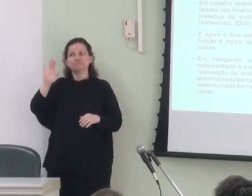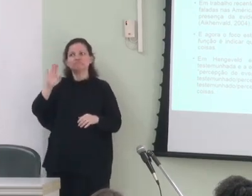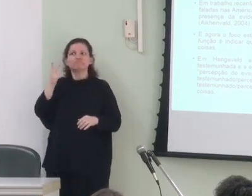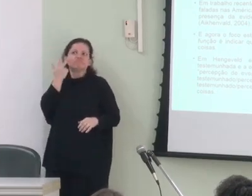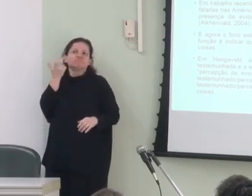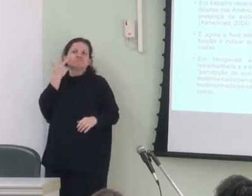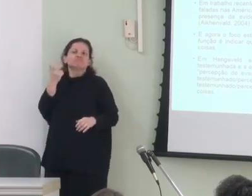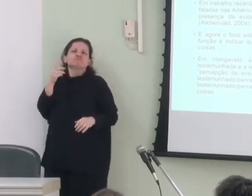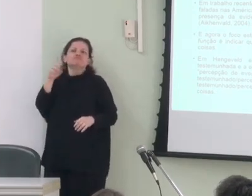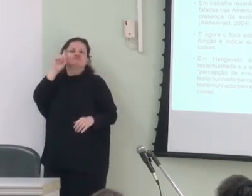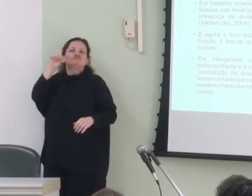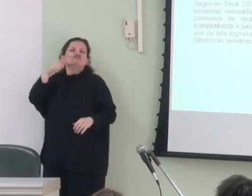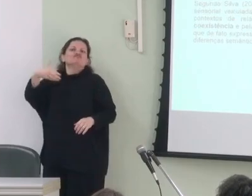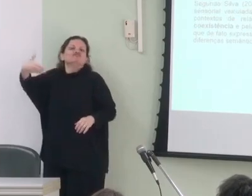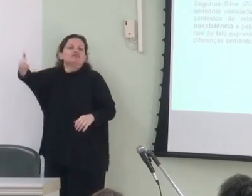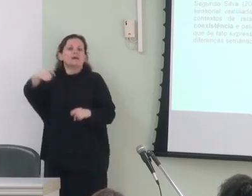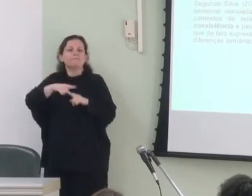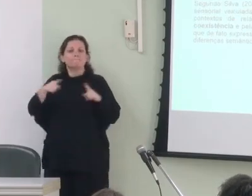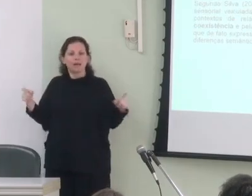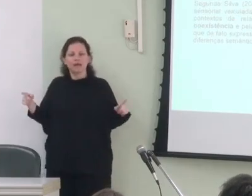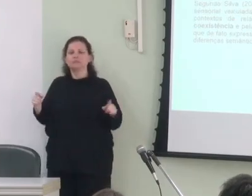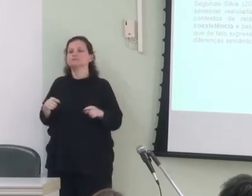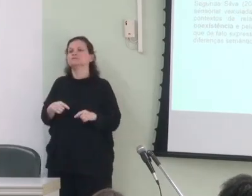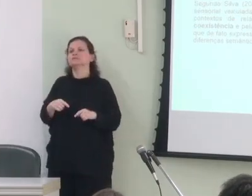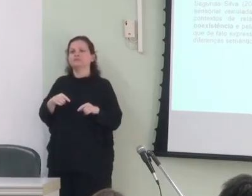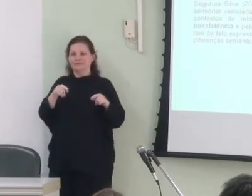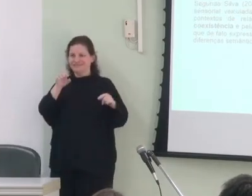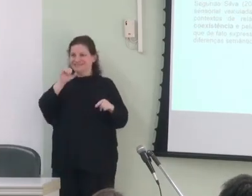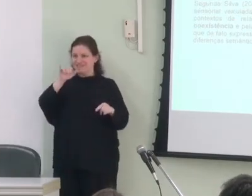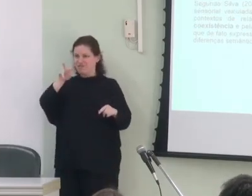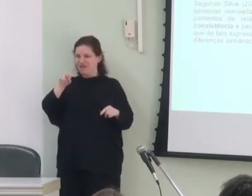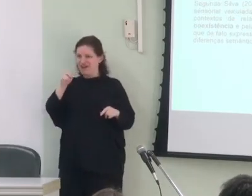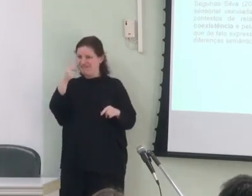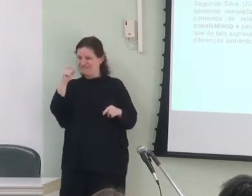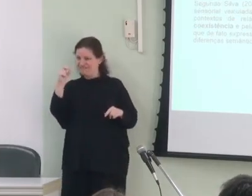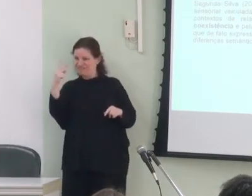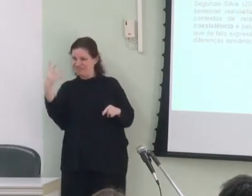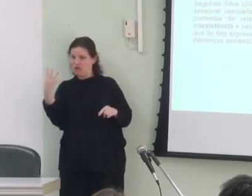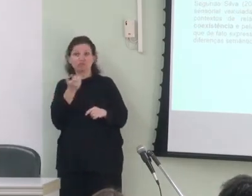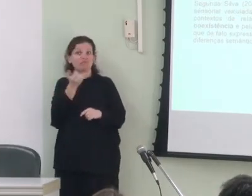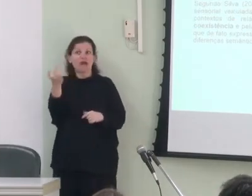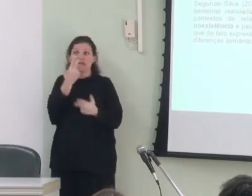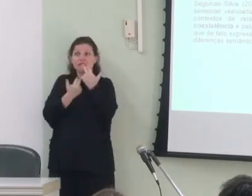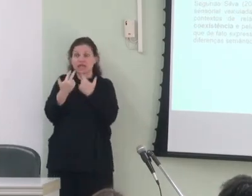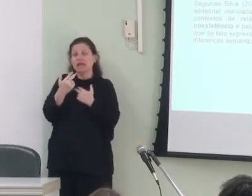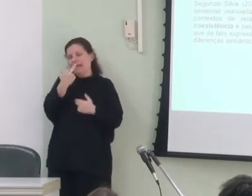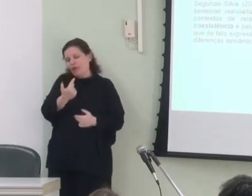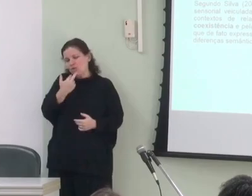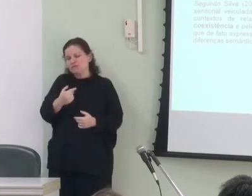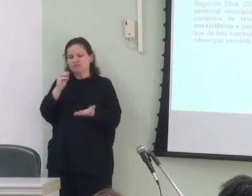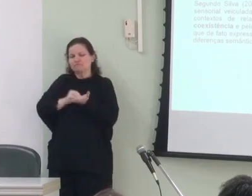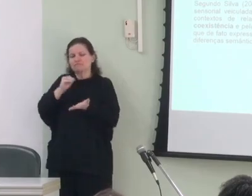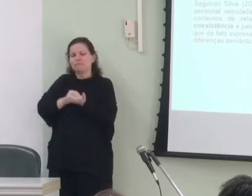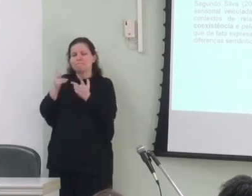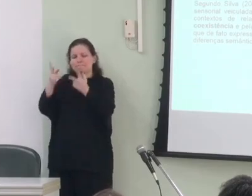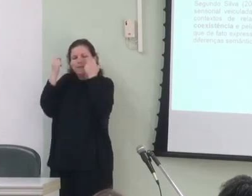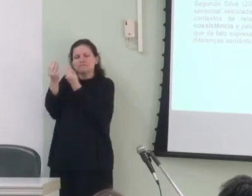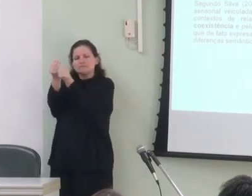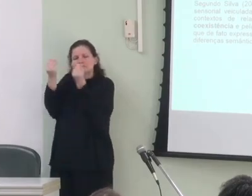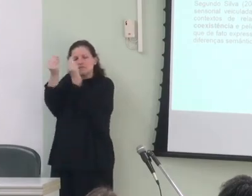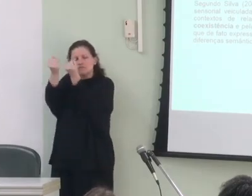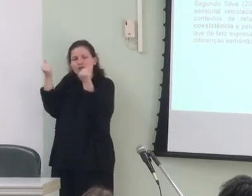mas segundo Silva 2024 em várias línguas a ausência de percepção sensorial